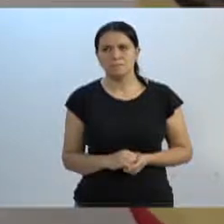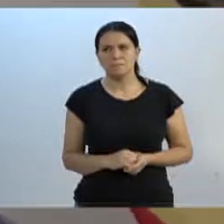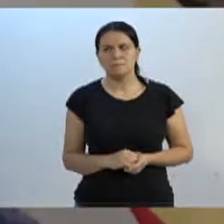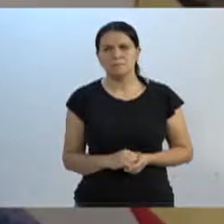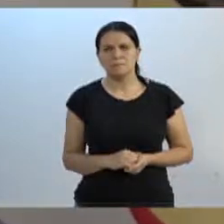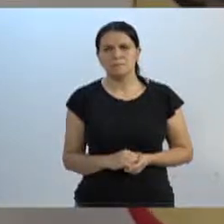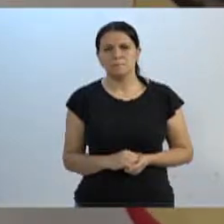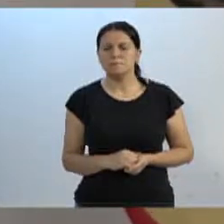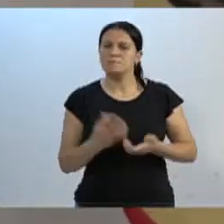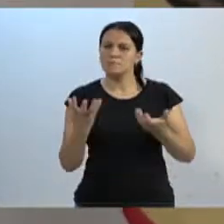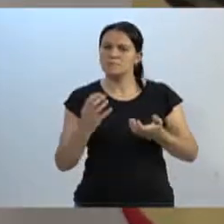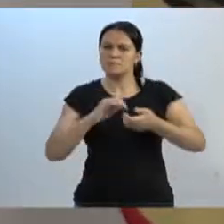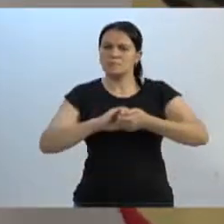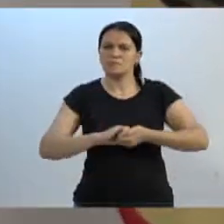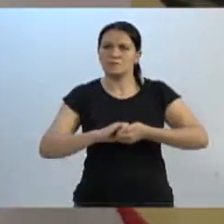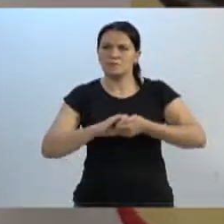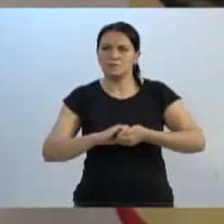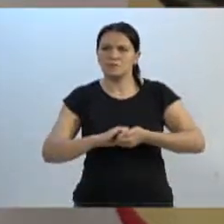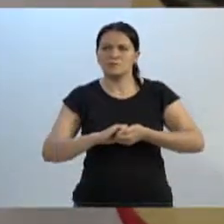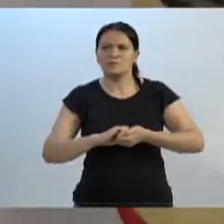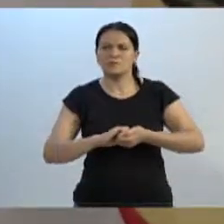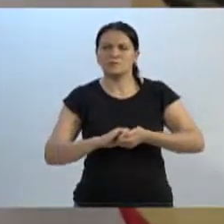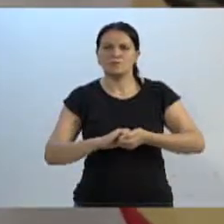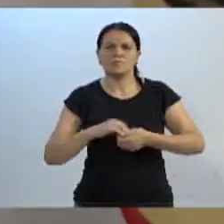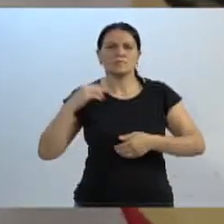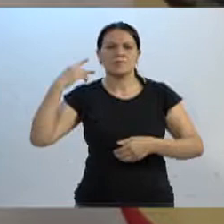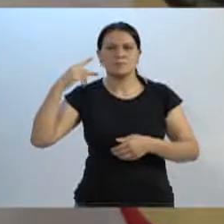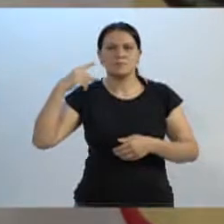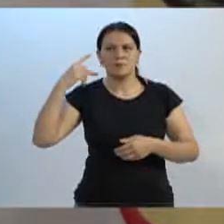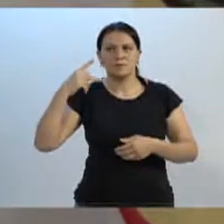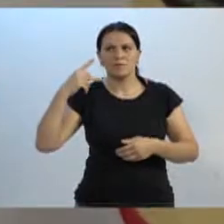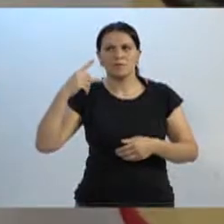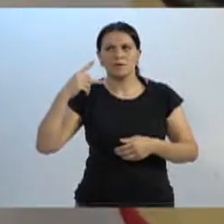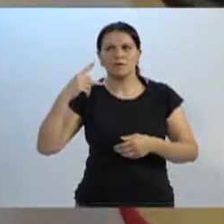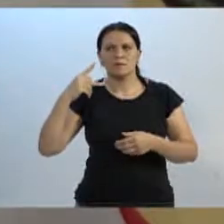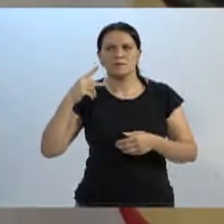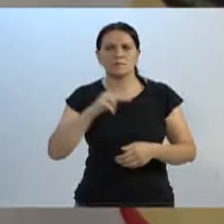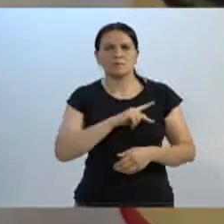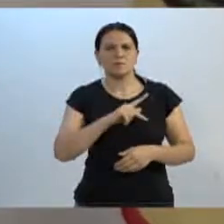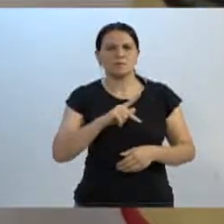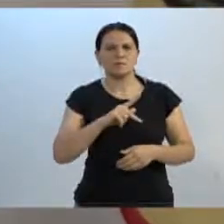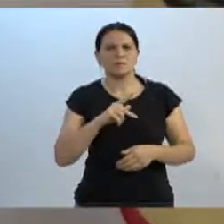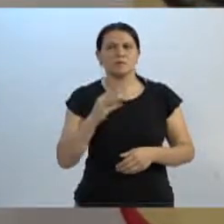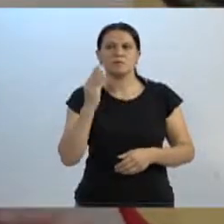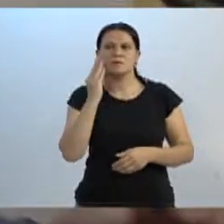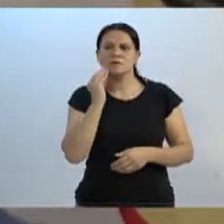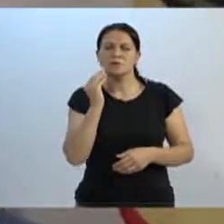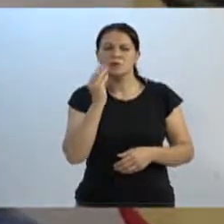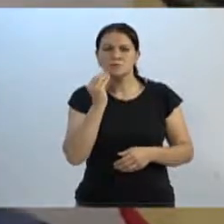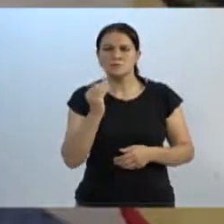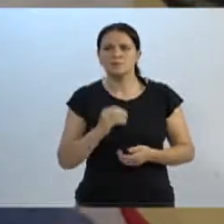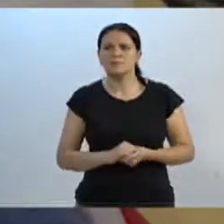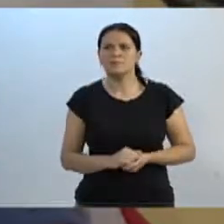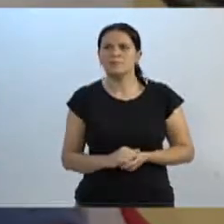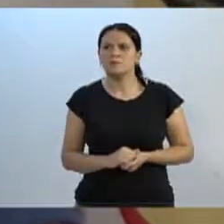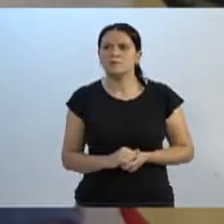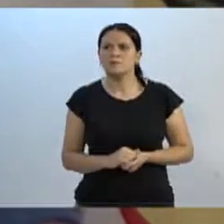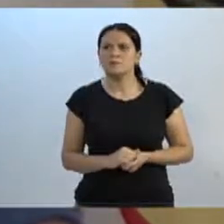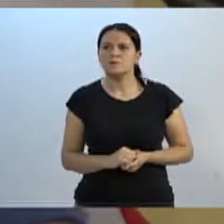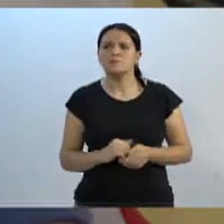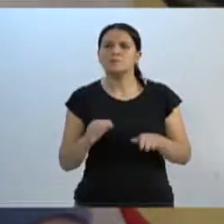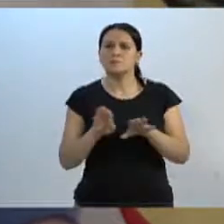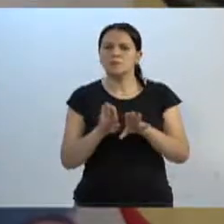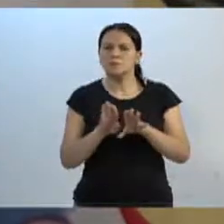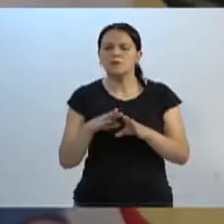Quero aqui cumprimentar nosso nobre vereador, presidência da casa, nosso vereador professor Gilson, senhores